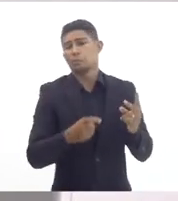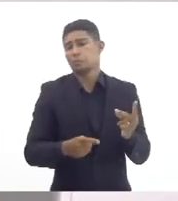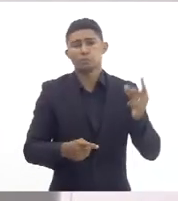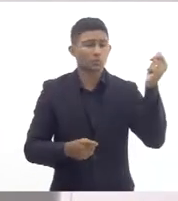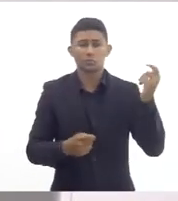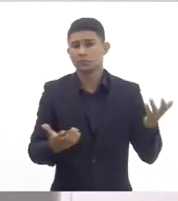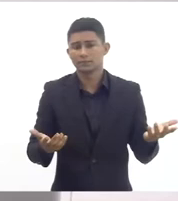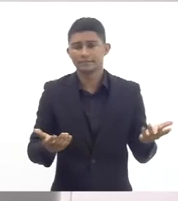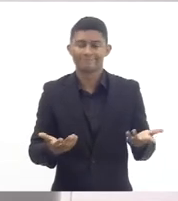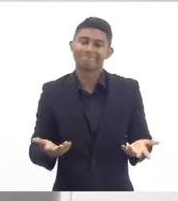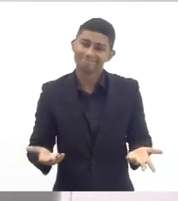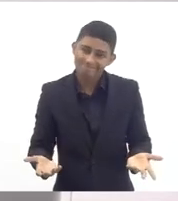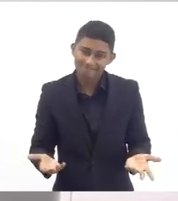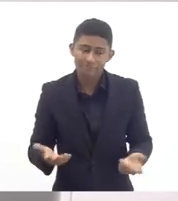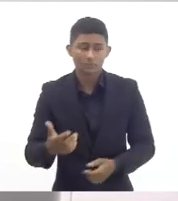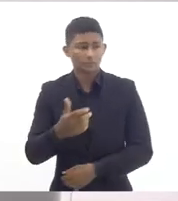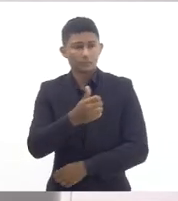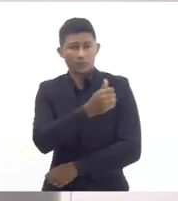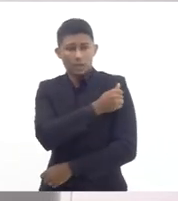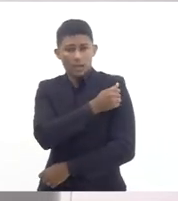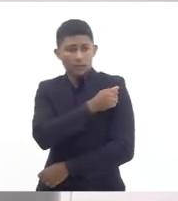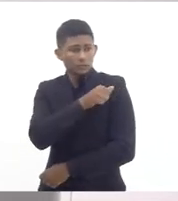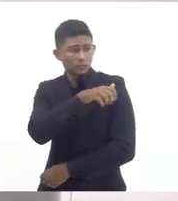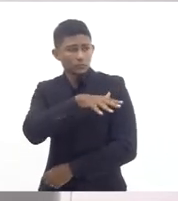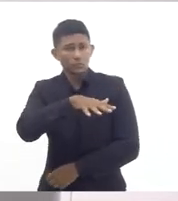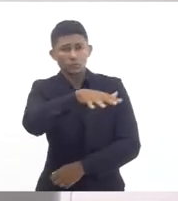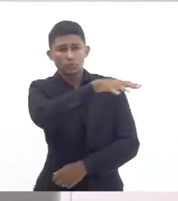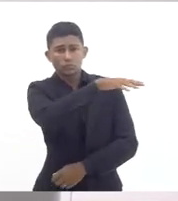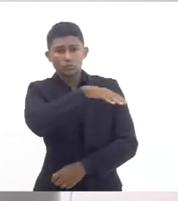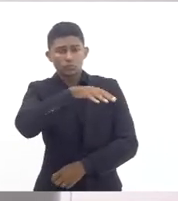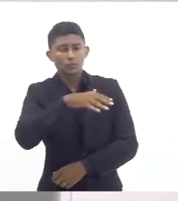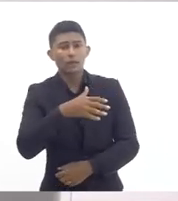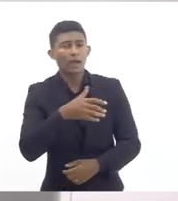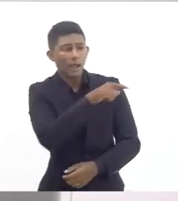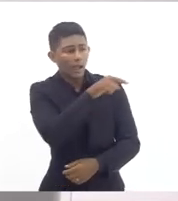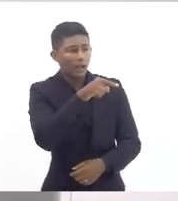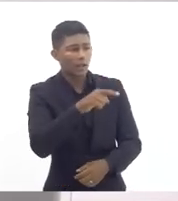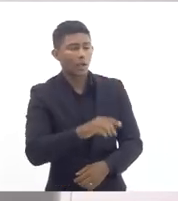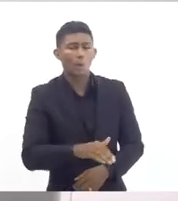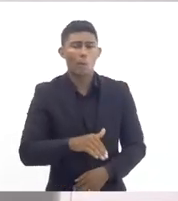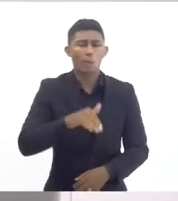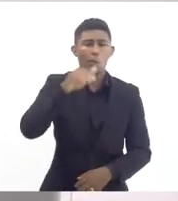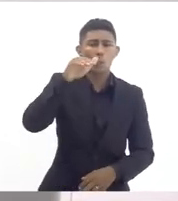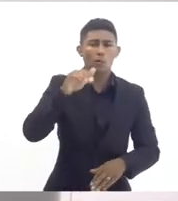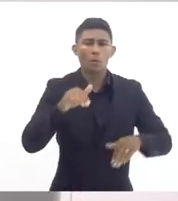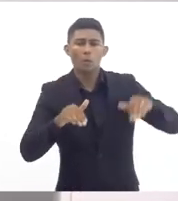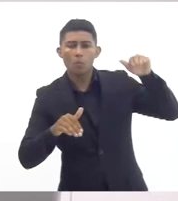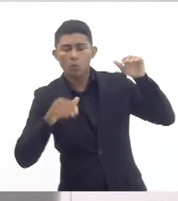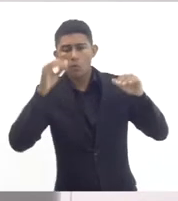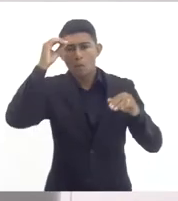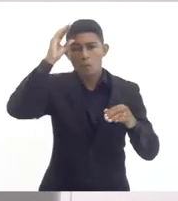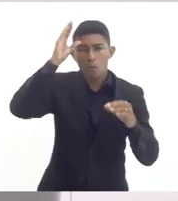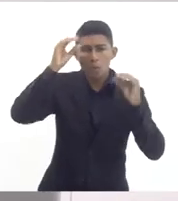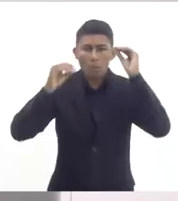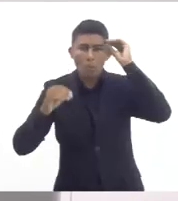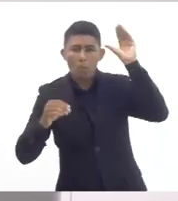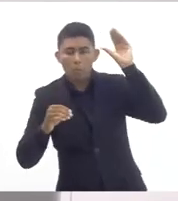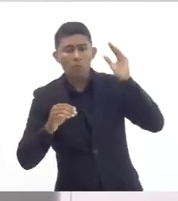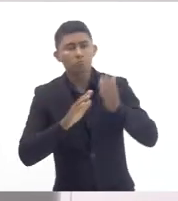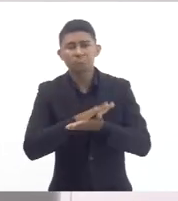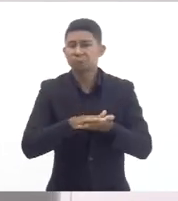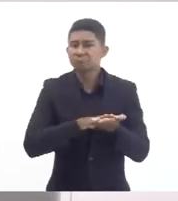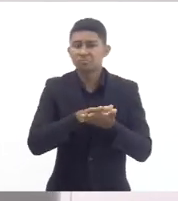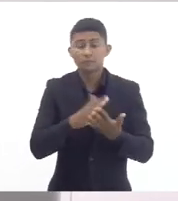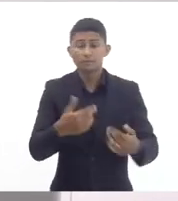influenciar numa maior formação desse indivíduo para a sociedade além de uma formação profissional lógico que é um indivíduo que pode